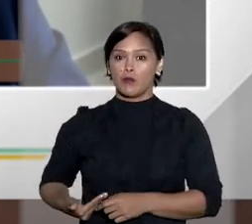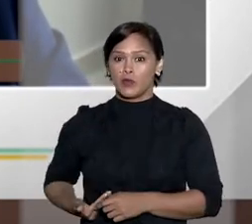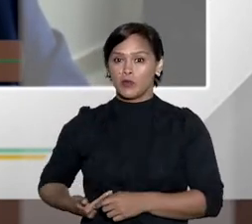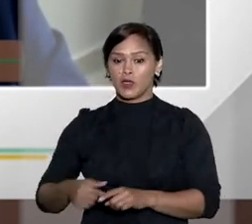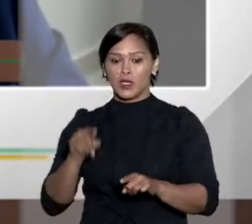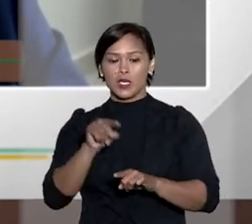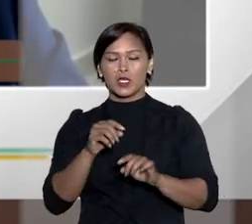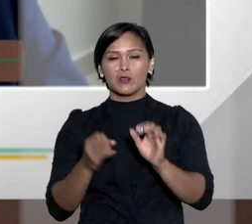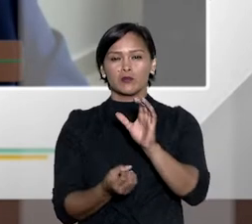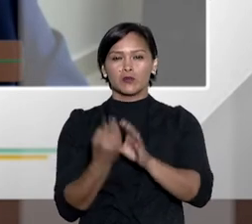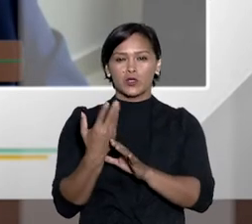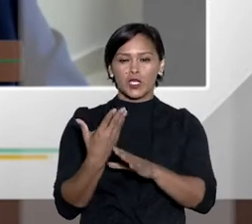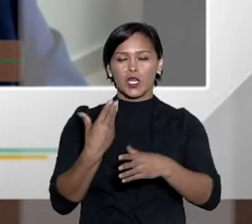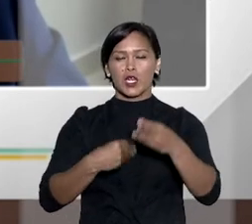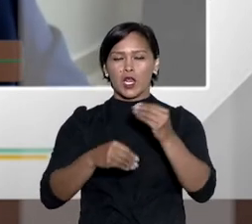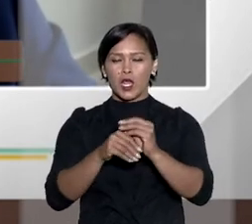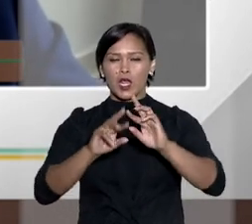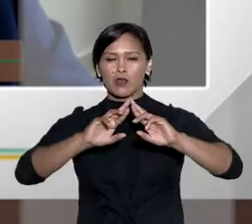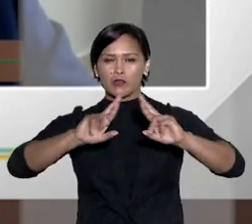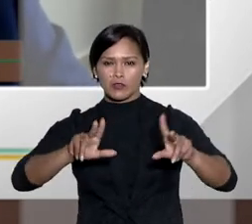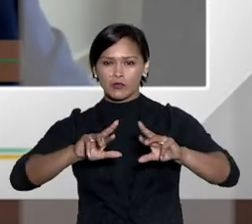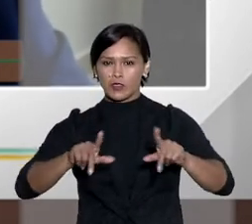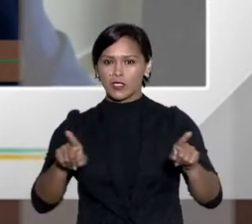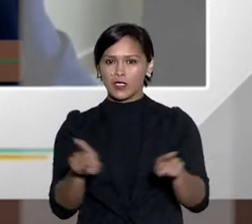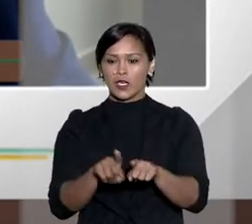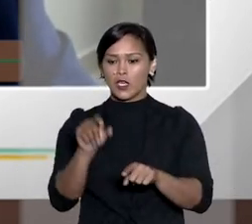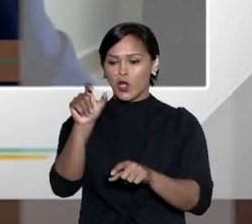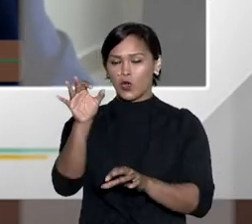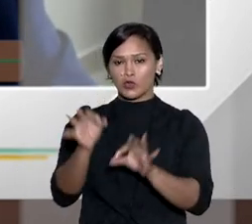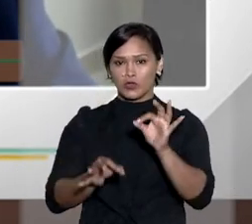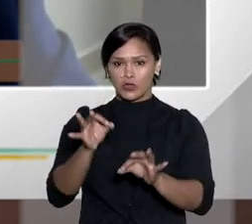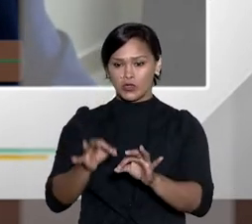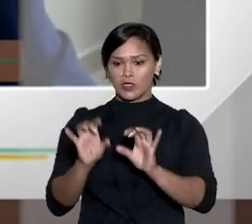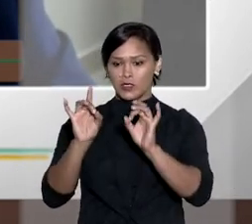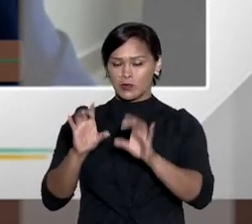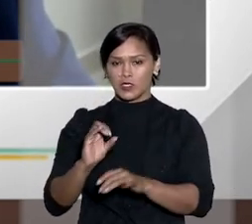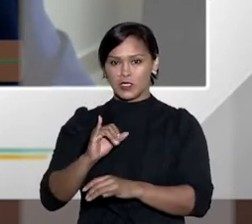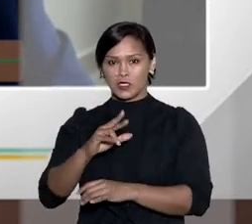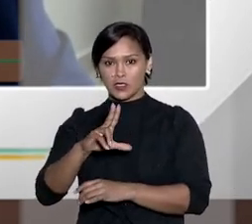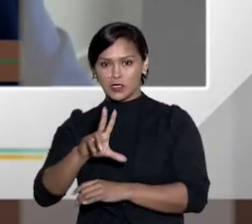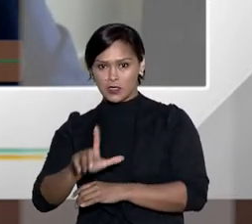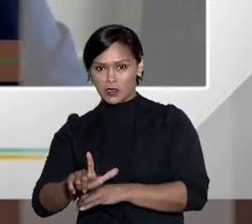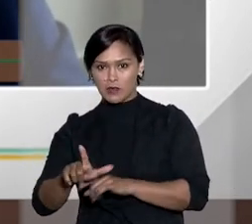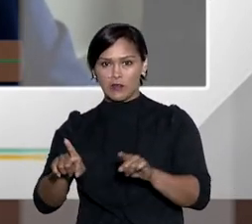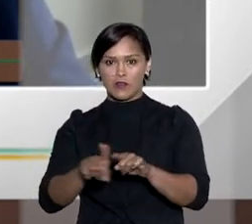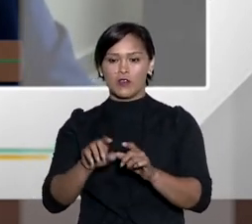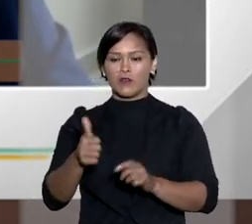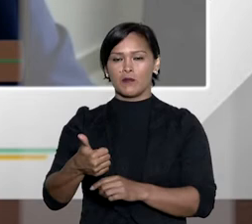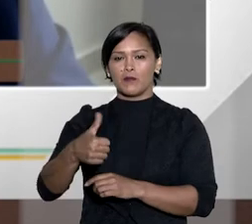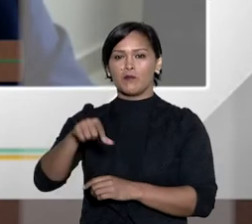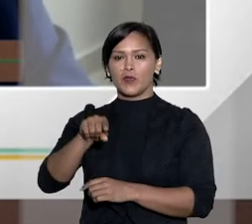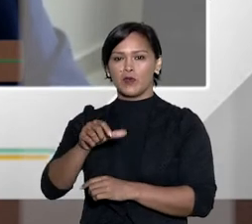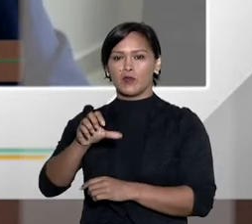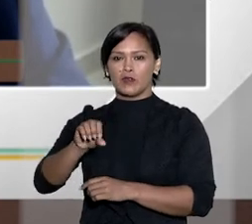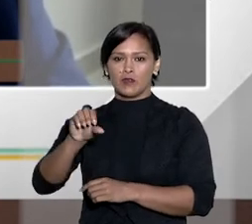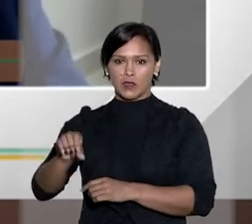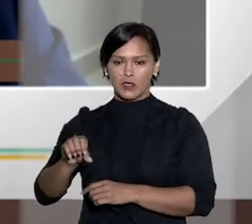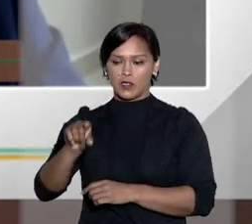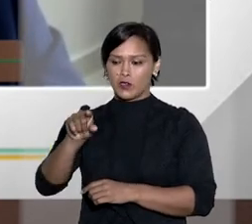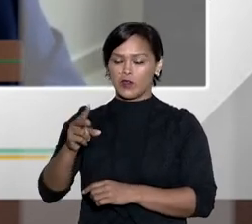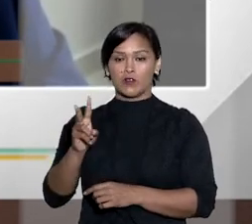diferenciados, enquanto no juizado especial cível, lei 9.099, apenas as pessoas